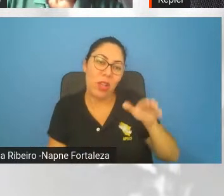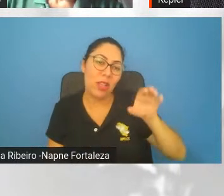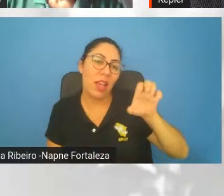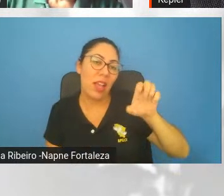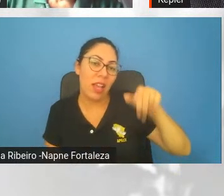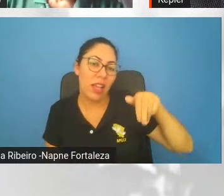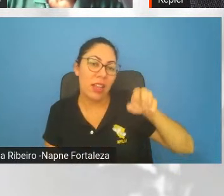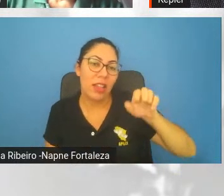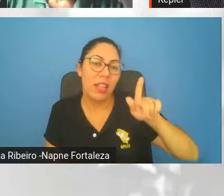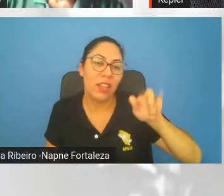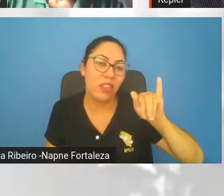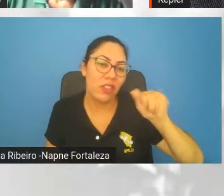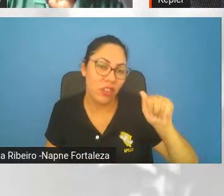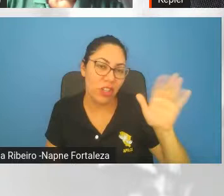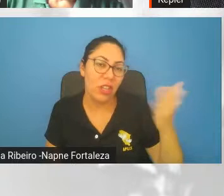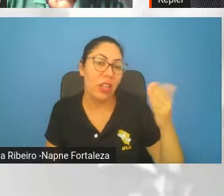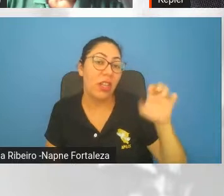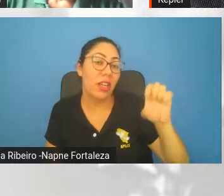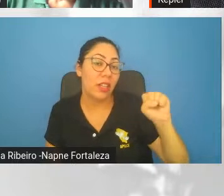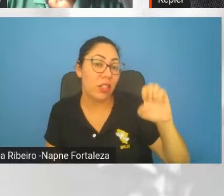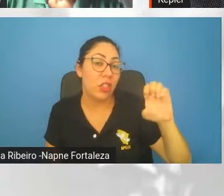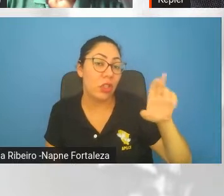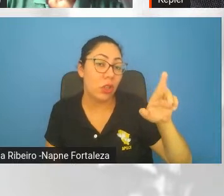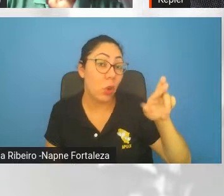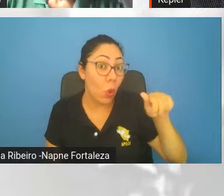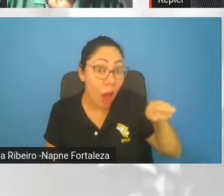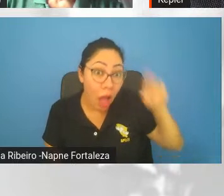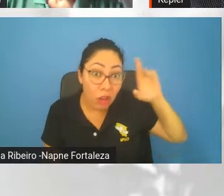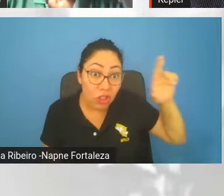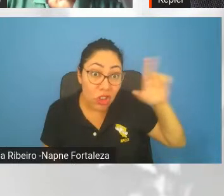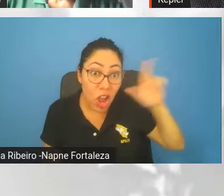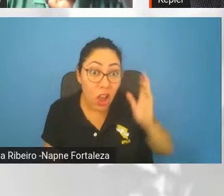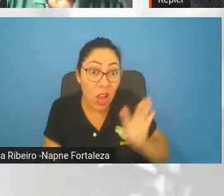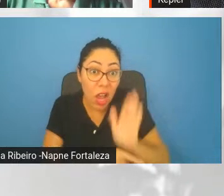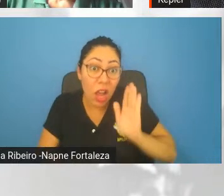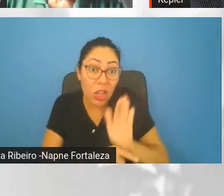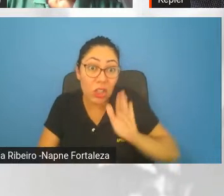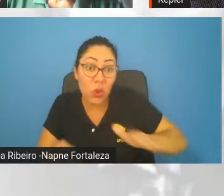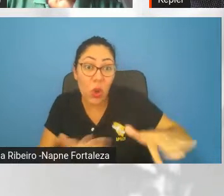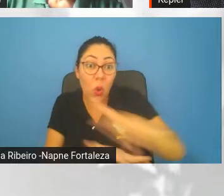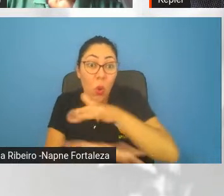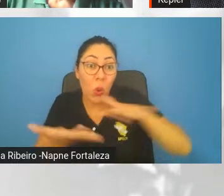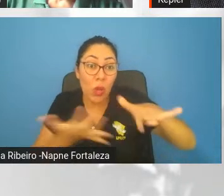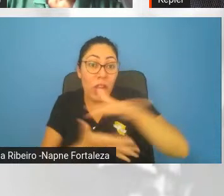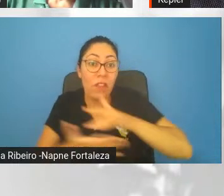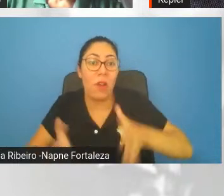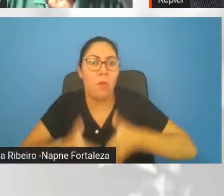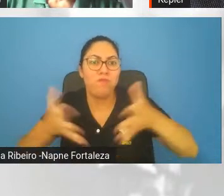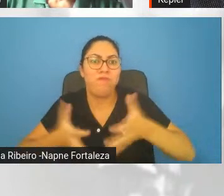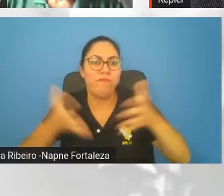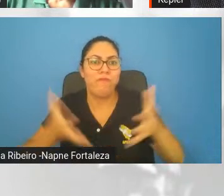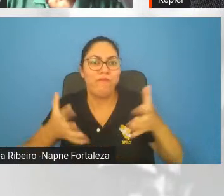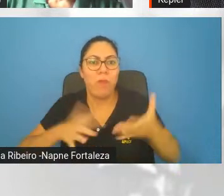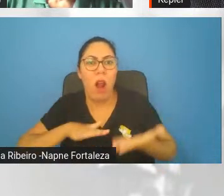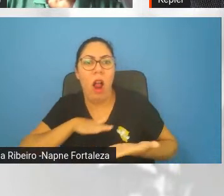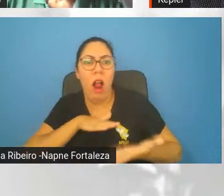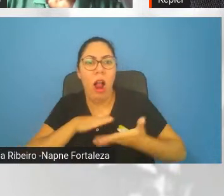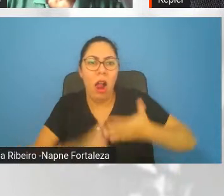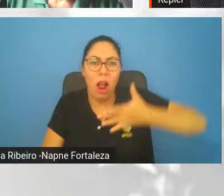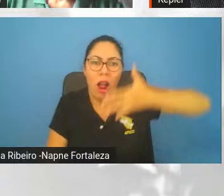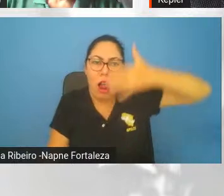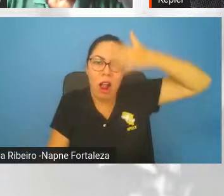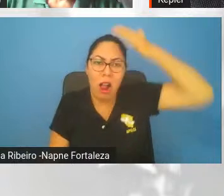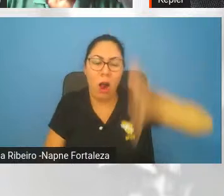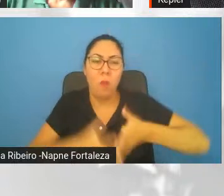de trabalhos teóricos tentando explicar o porquê da energia escura, qual é a natureza da energia escura,